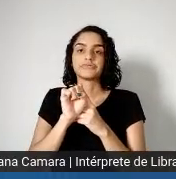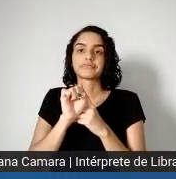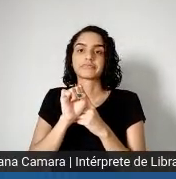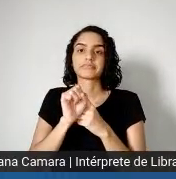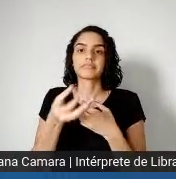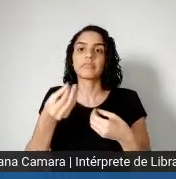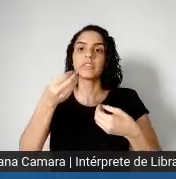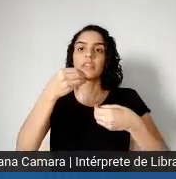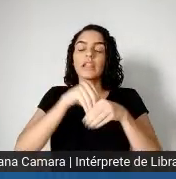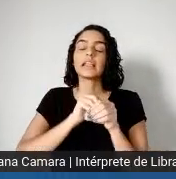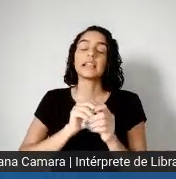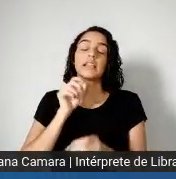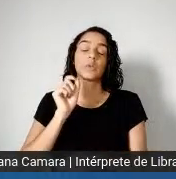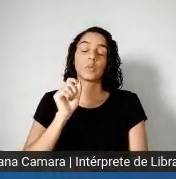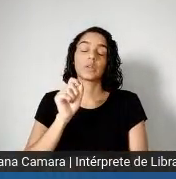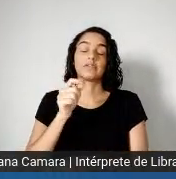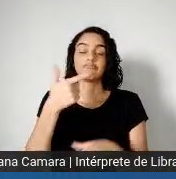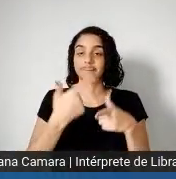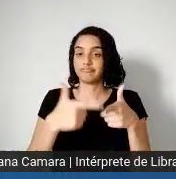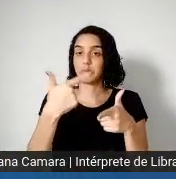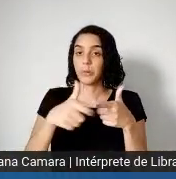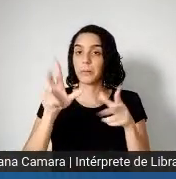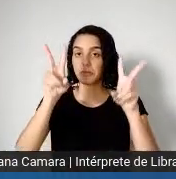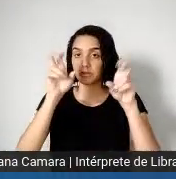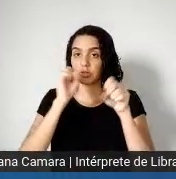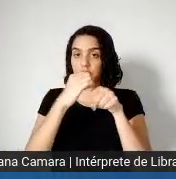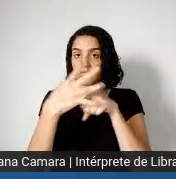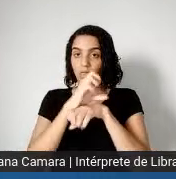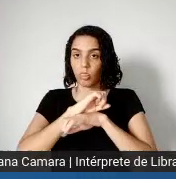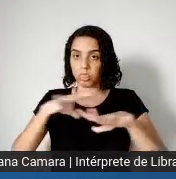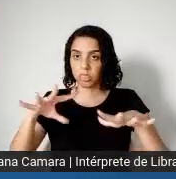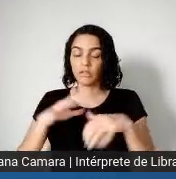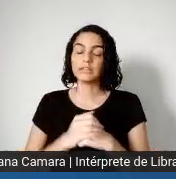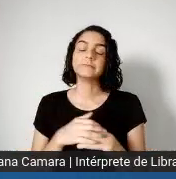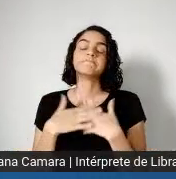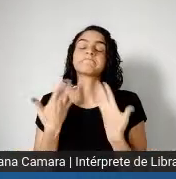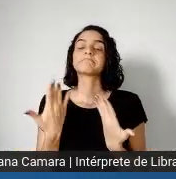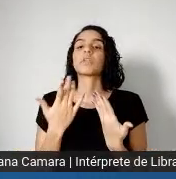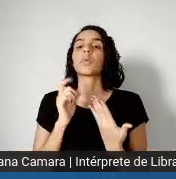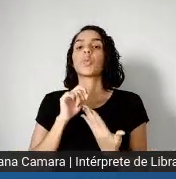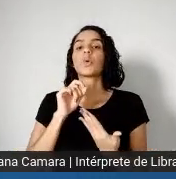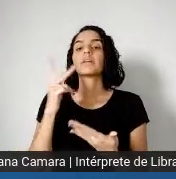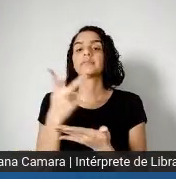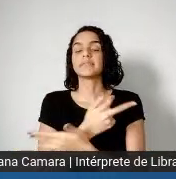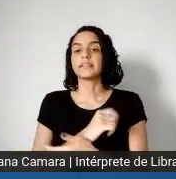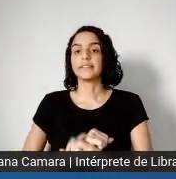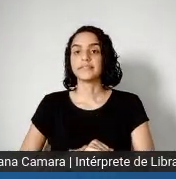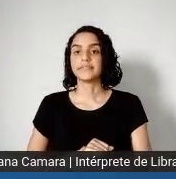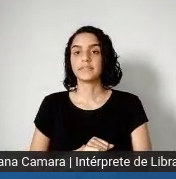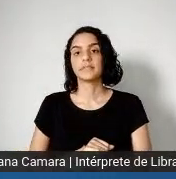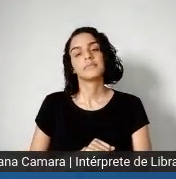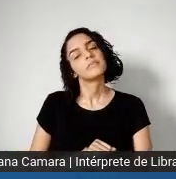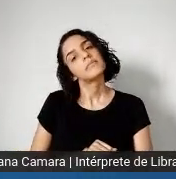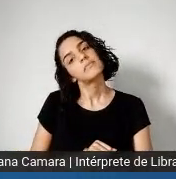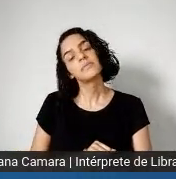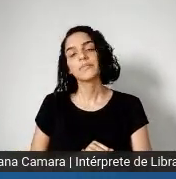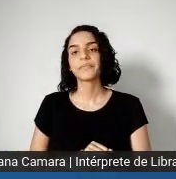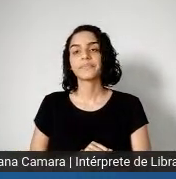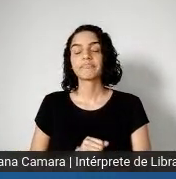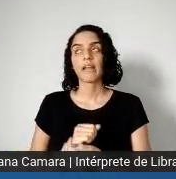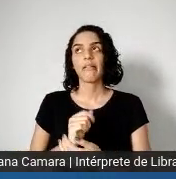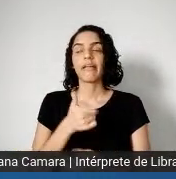a essa, ao problema da, pandemia, né. Então, o, o, o, o, no ponto de vista